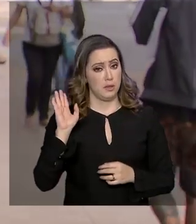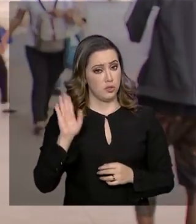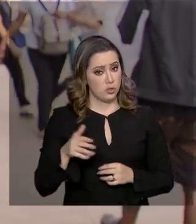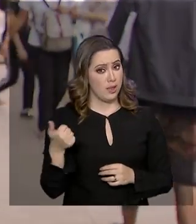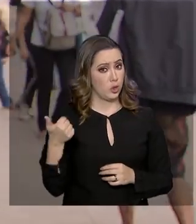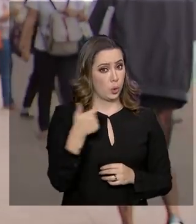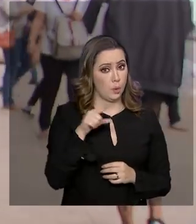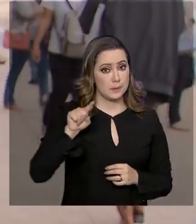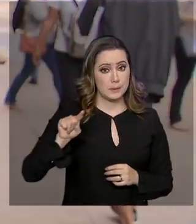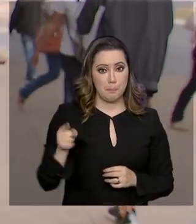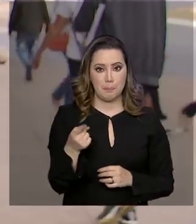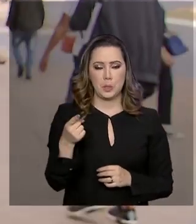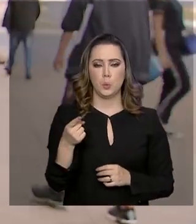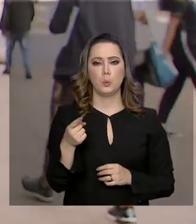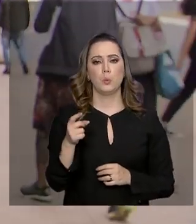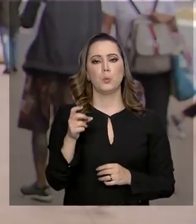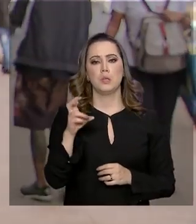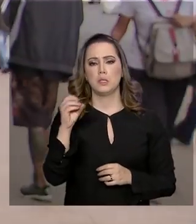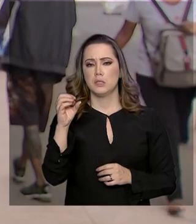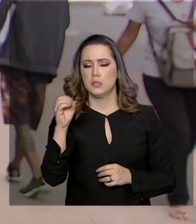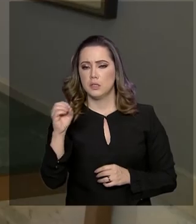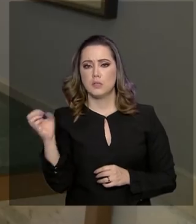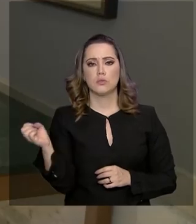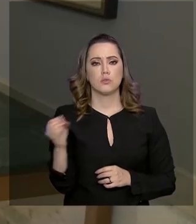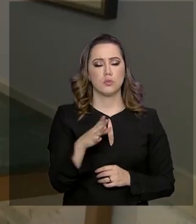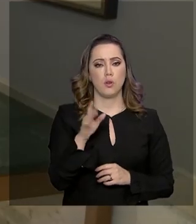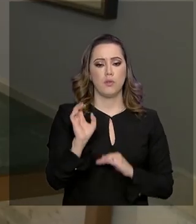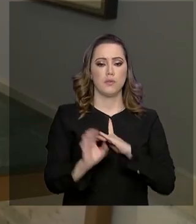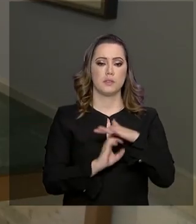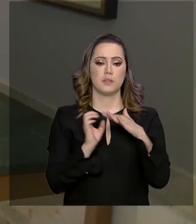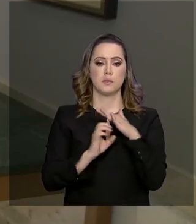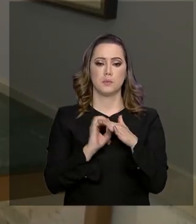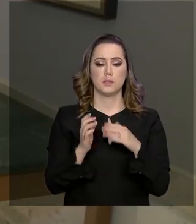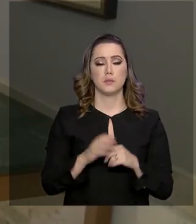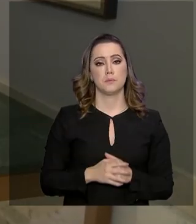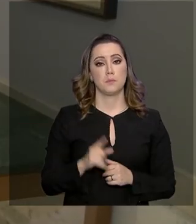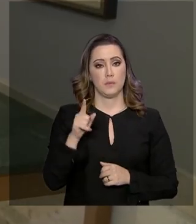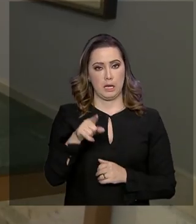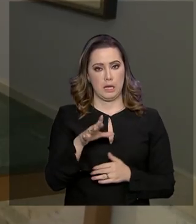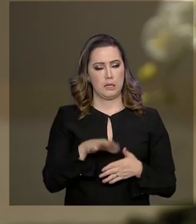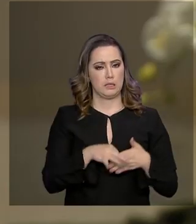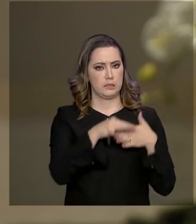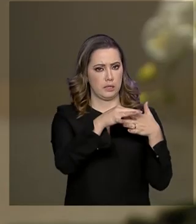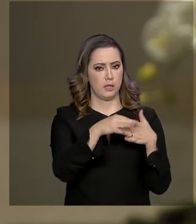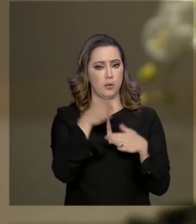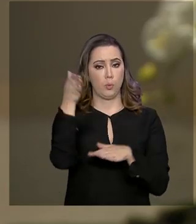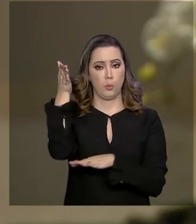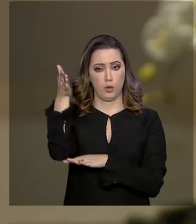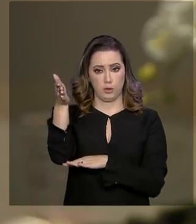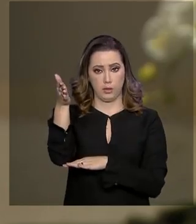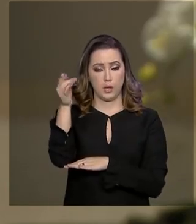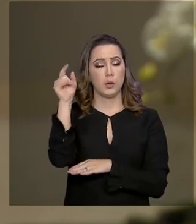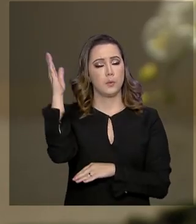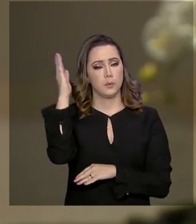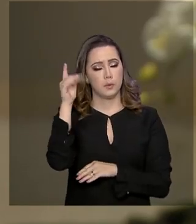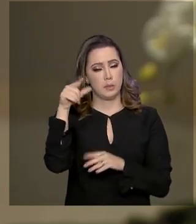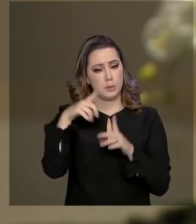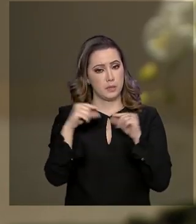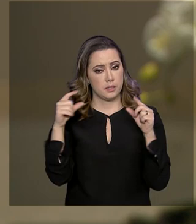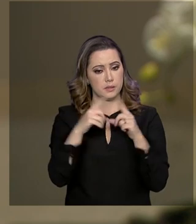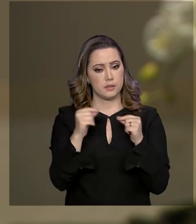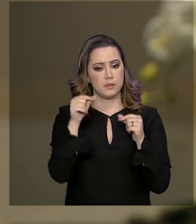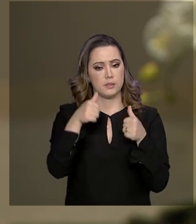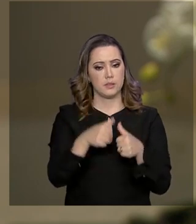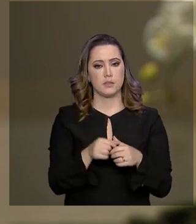.500 novos prestadores formalizados. Ellen é gerente de um hotel em Brasília. Para ela, estar no cadastro é uma